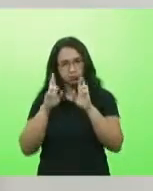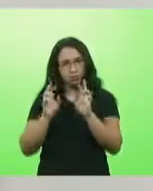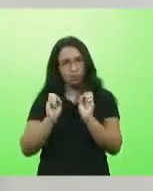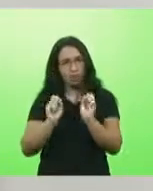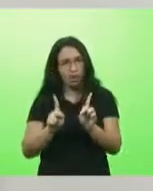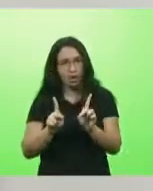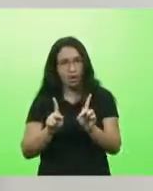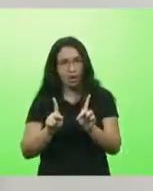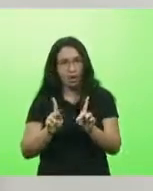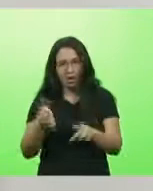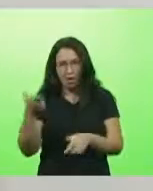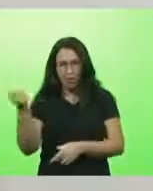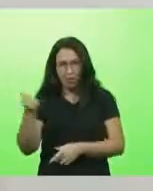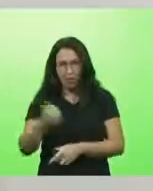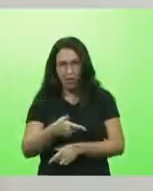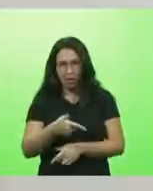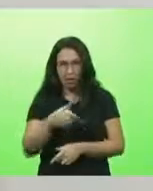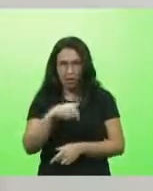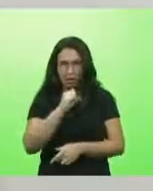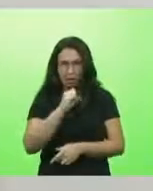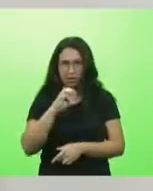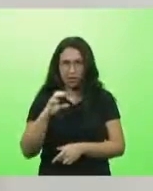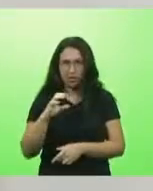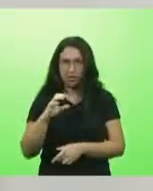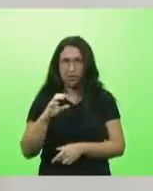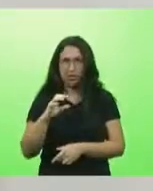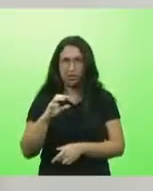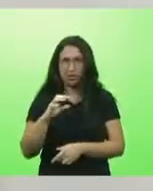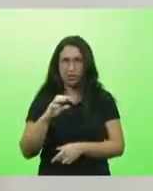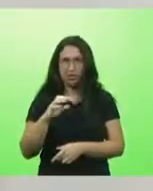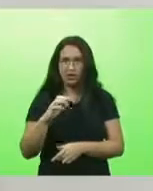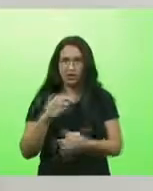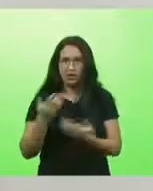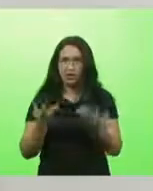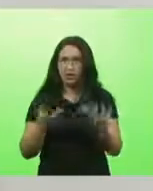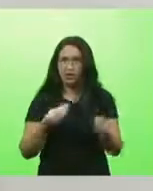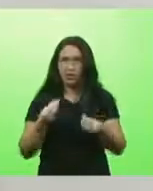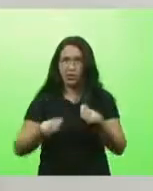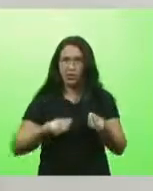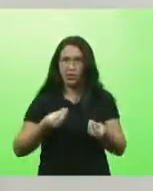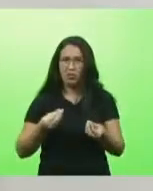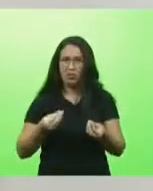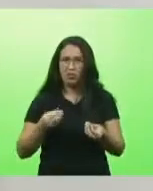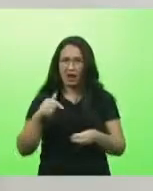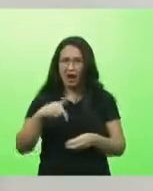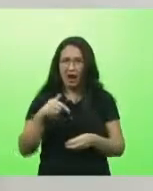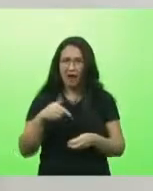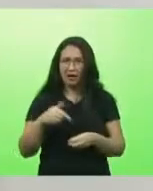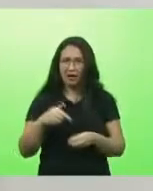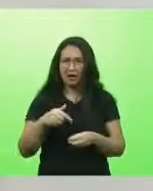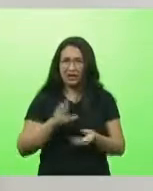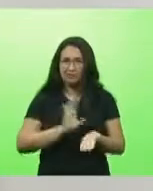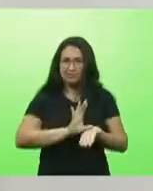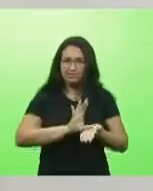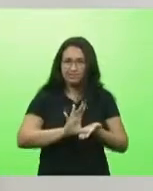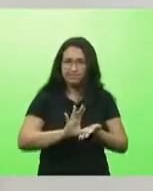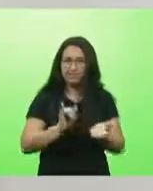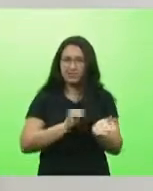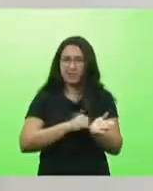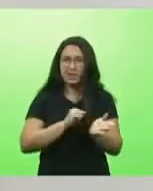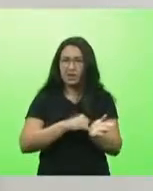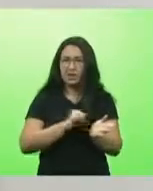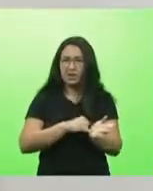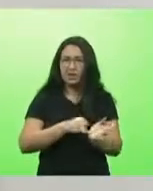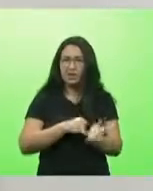a economia que tem em Santa Catarina perto do Estado do Espírito Santo, o volume de recursos, de impostos